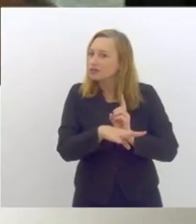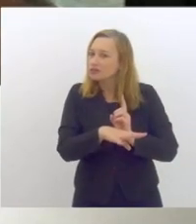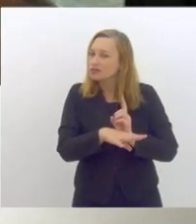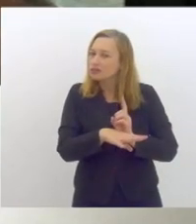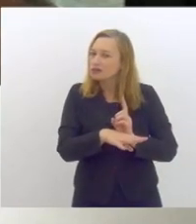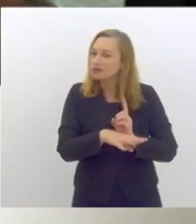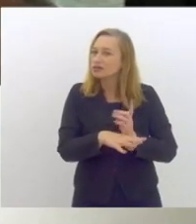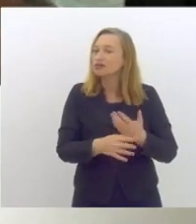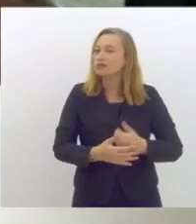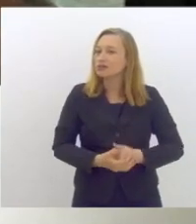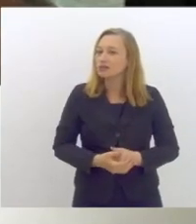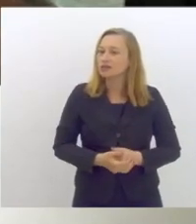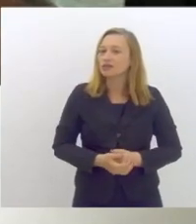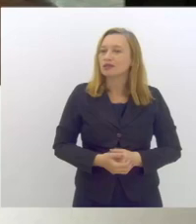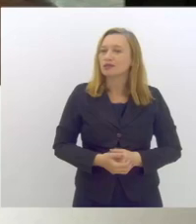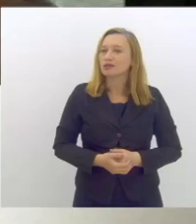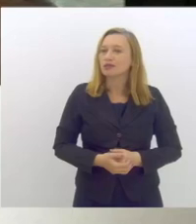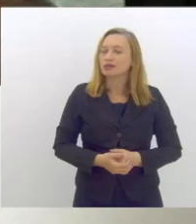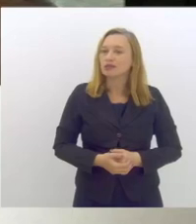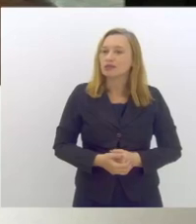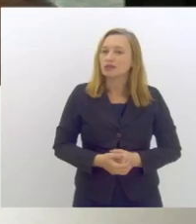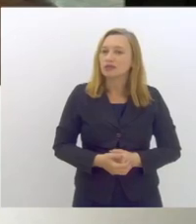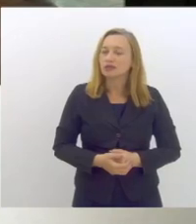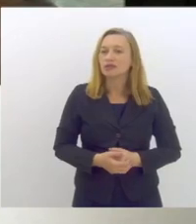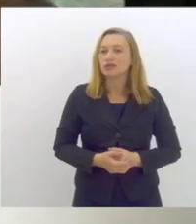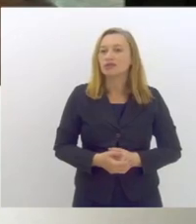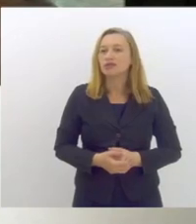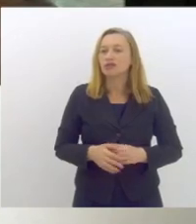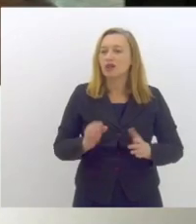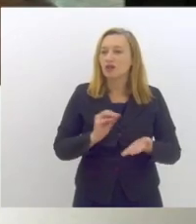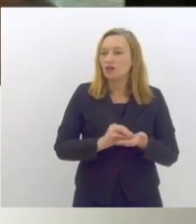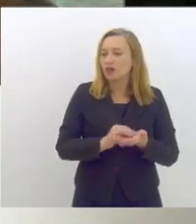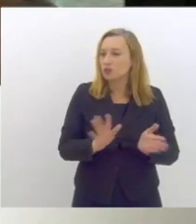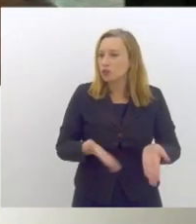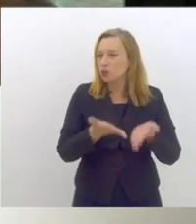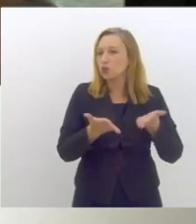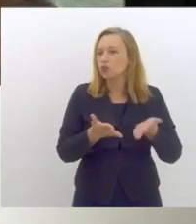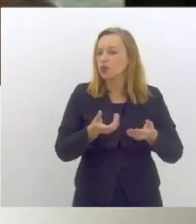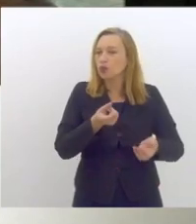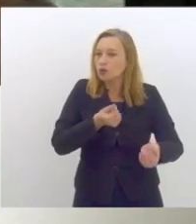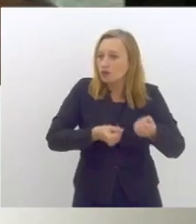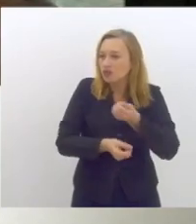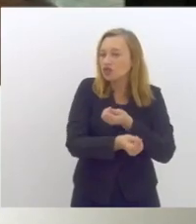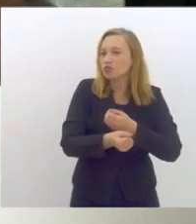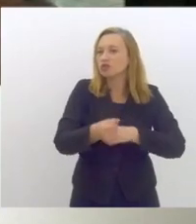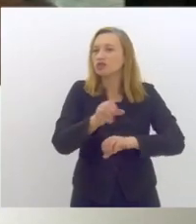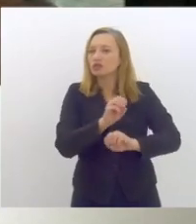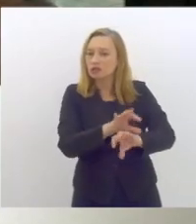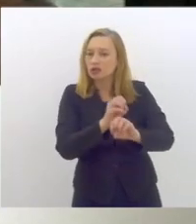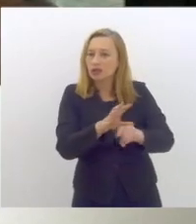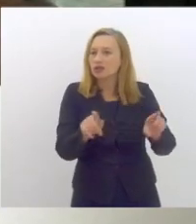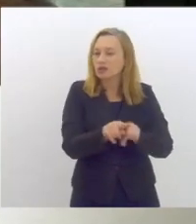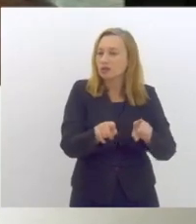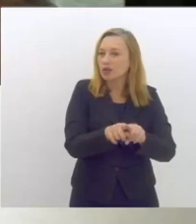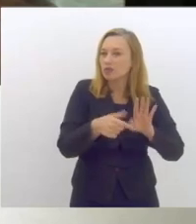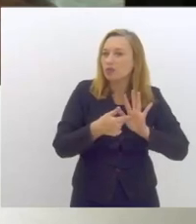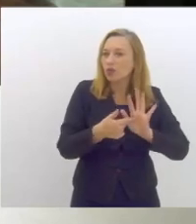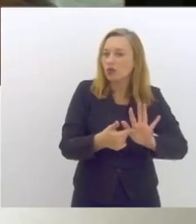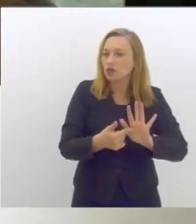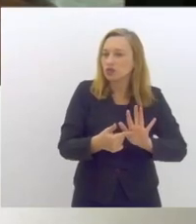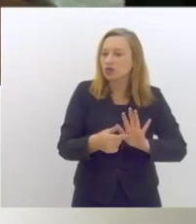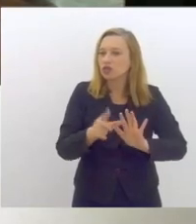sociedade por completo e o desincentivo e a falta de investimento na educação também mostra o déficit de